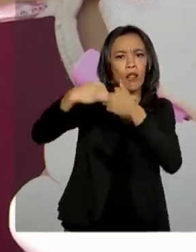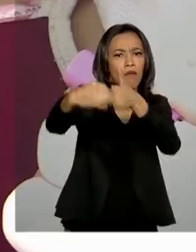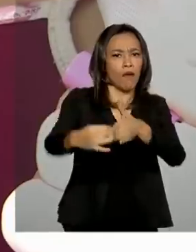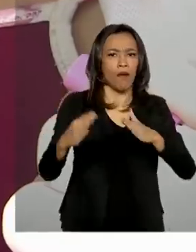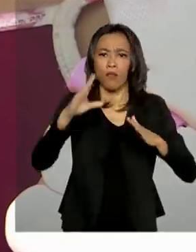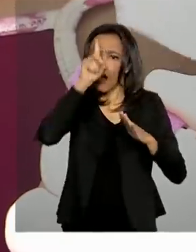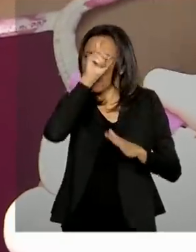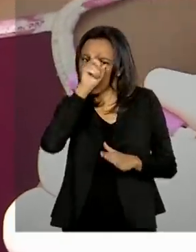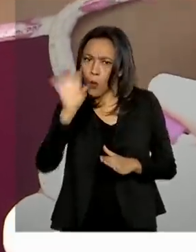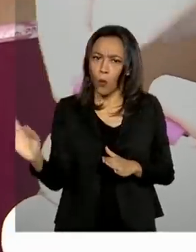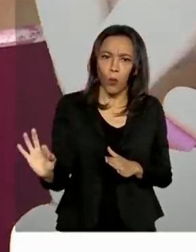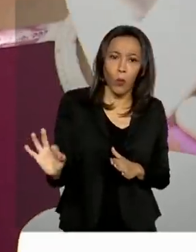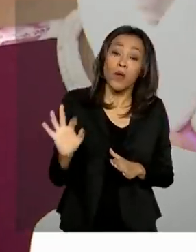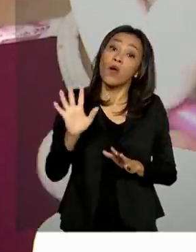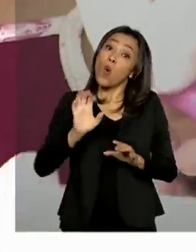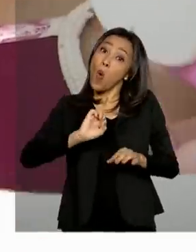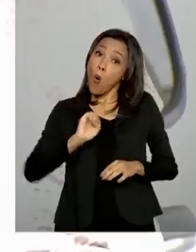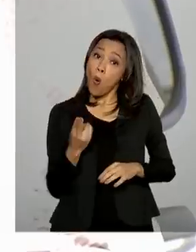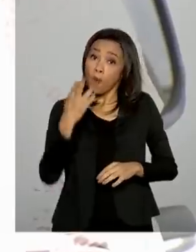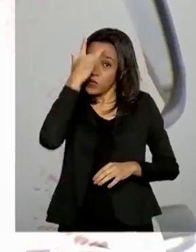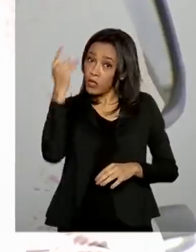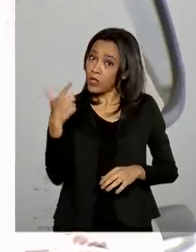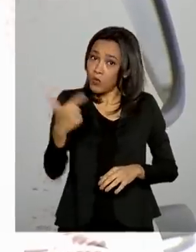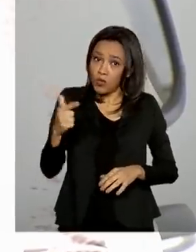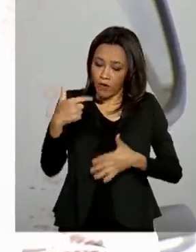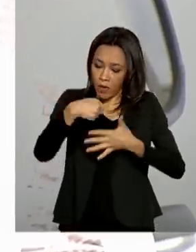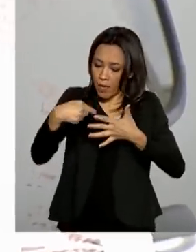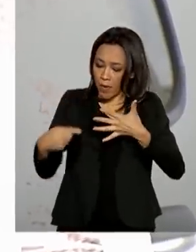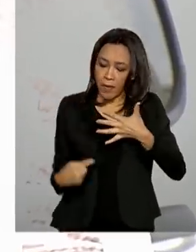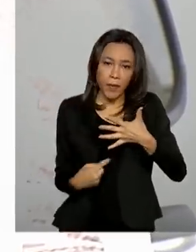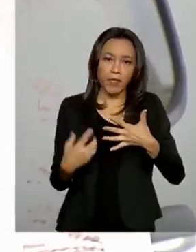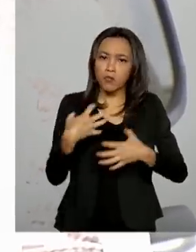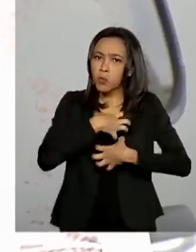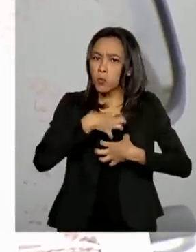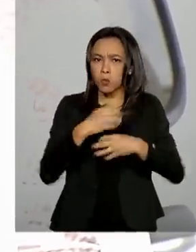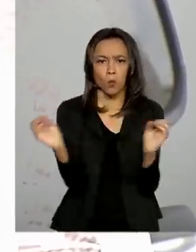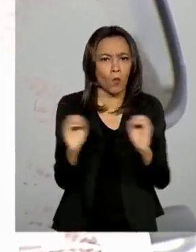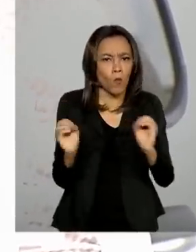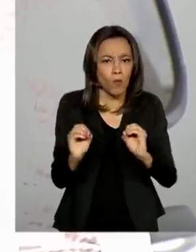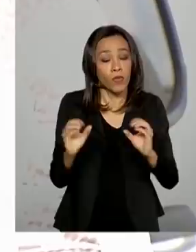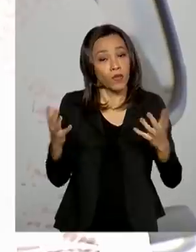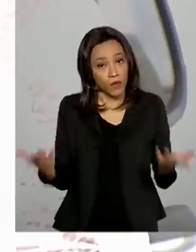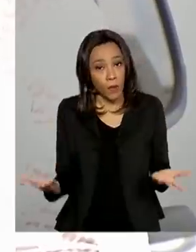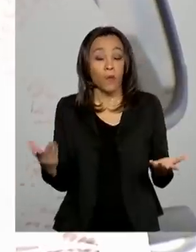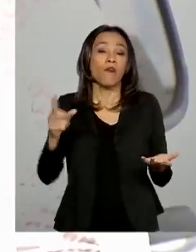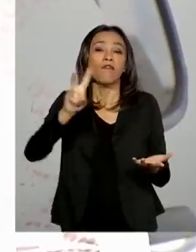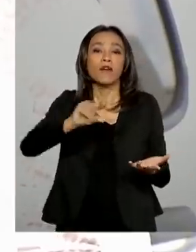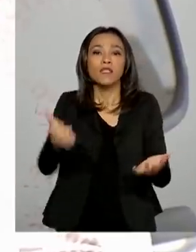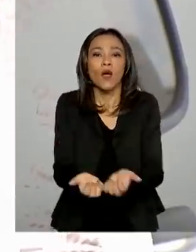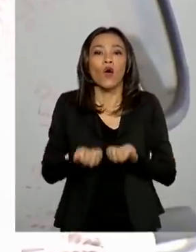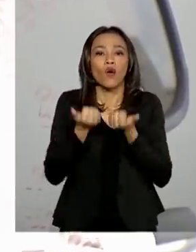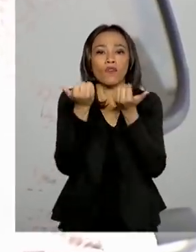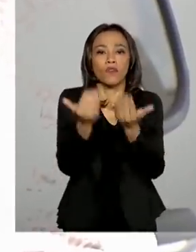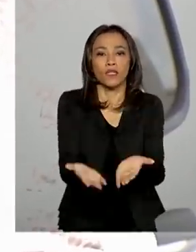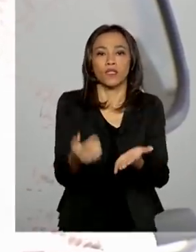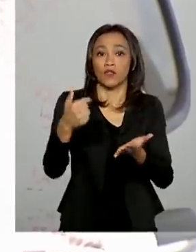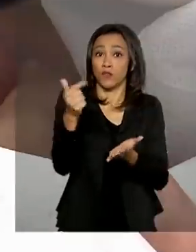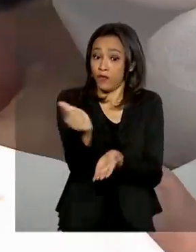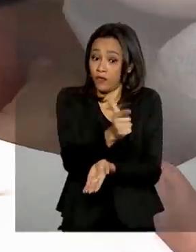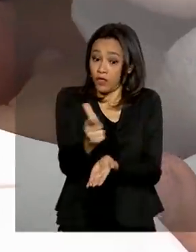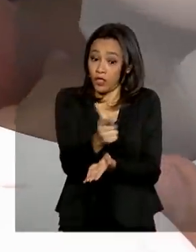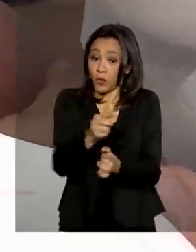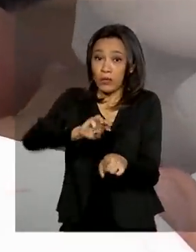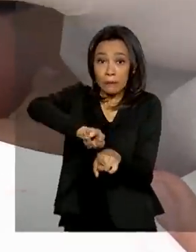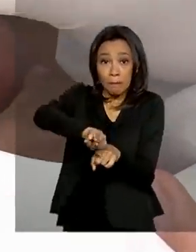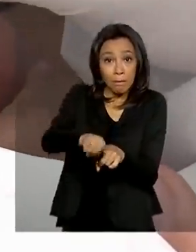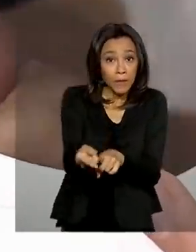Ou pessoas que não tiveram sintomas, chamadas de assintomáticas. Para isso, serão oferecidos 22 milhões